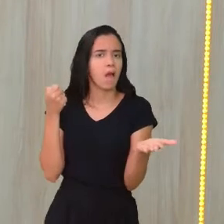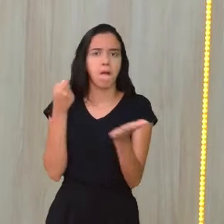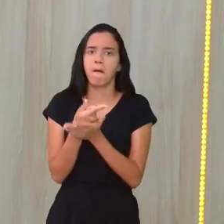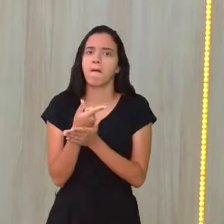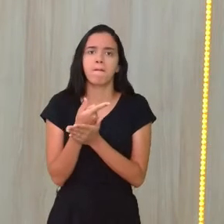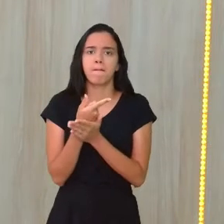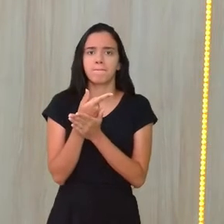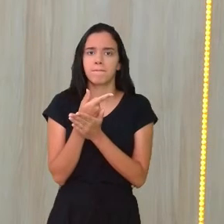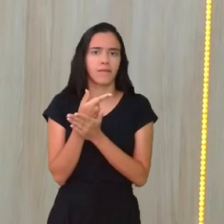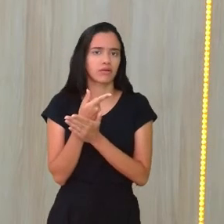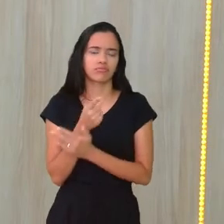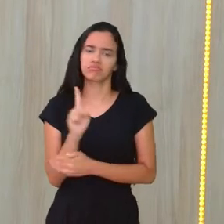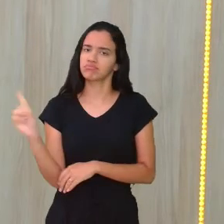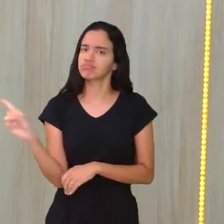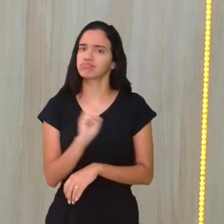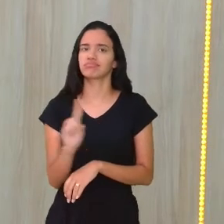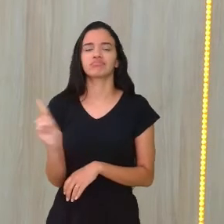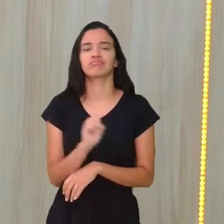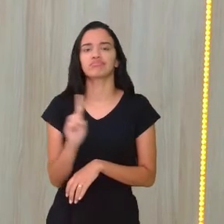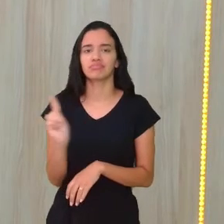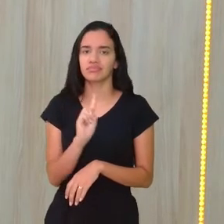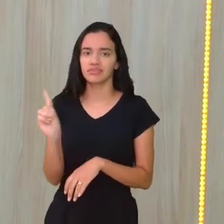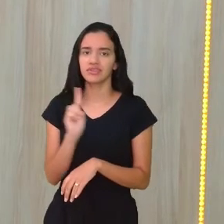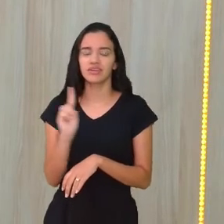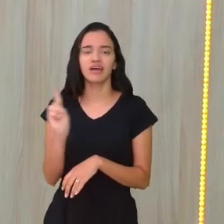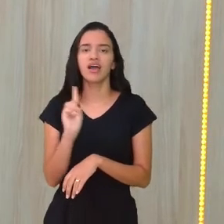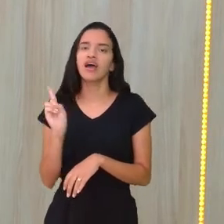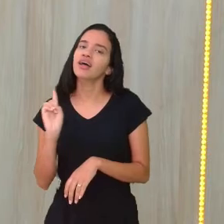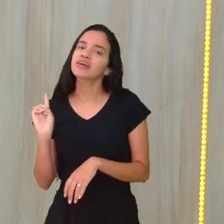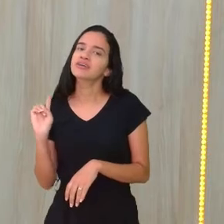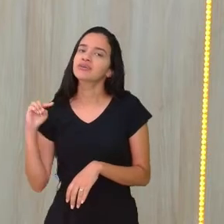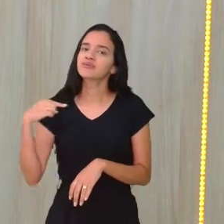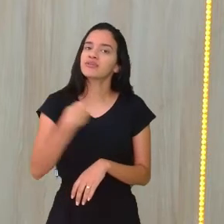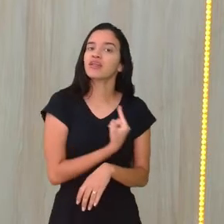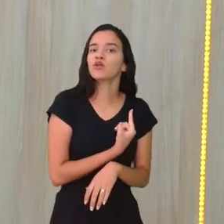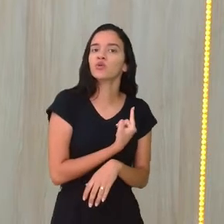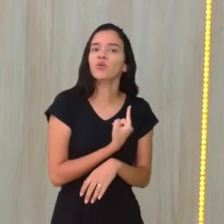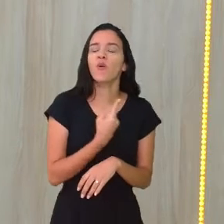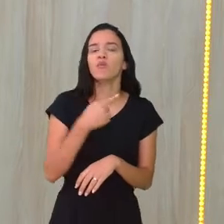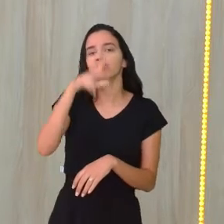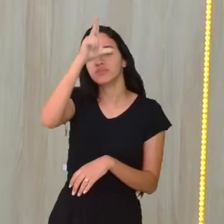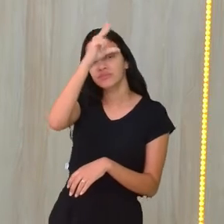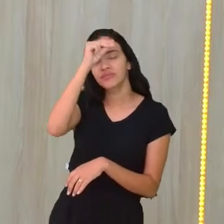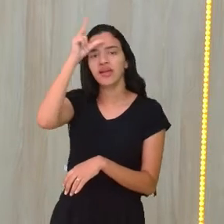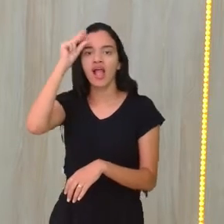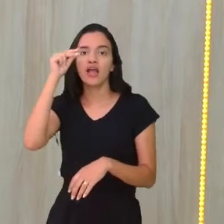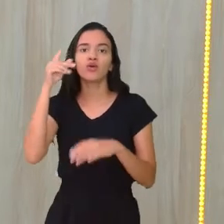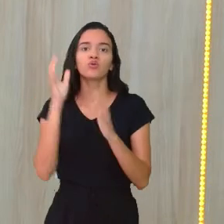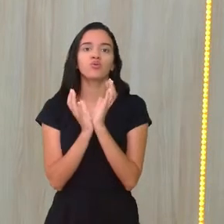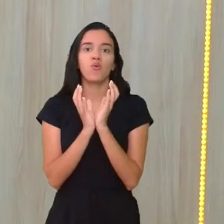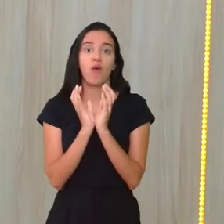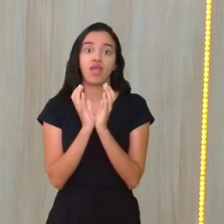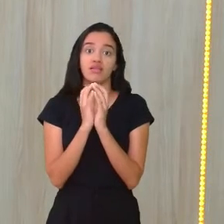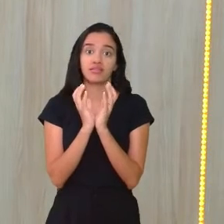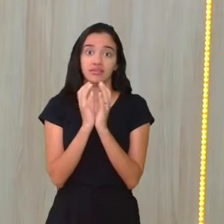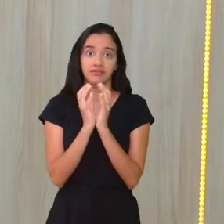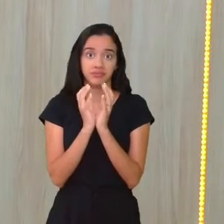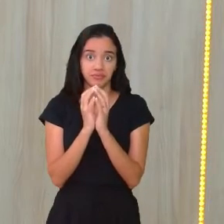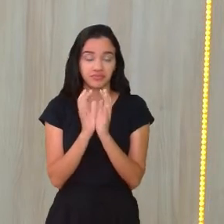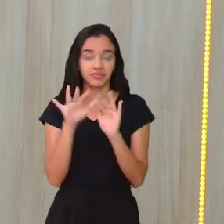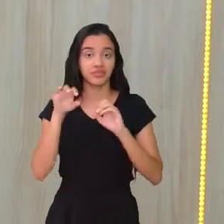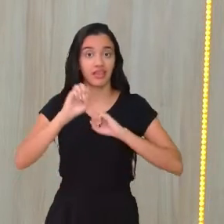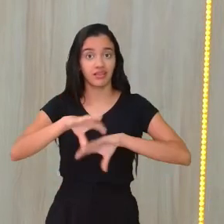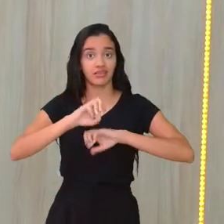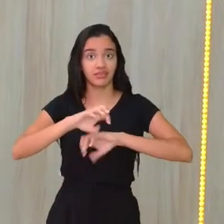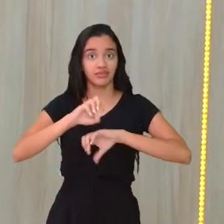conexão. Isso aí é a nossa rede municipal do Recife de educação que tá